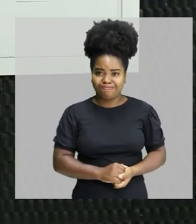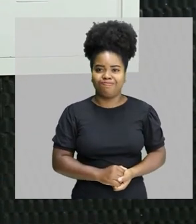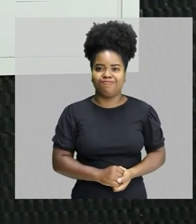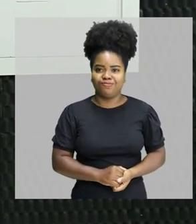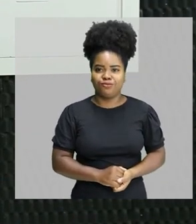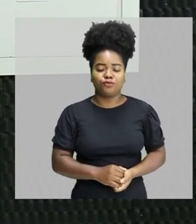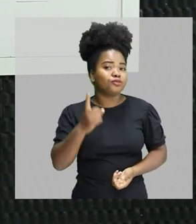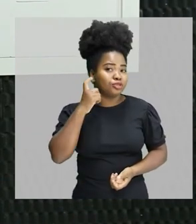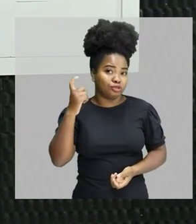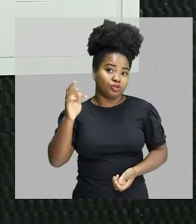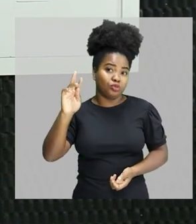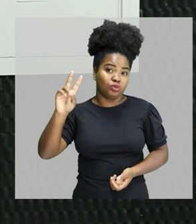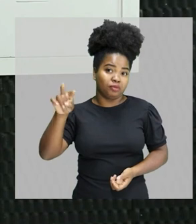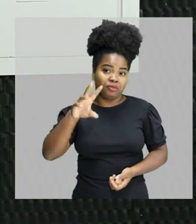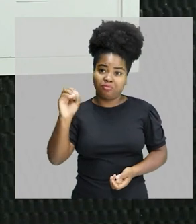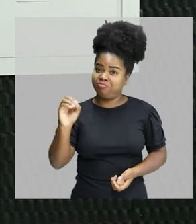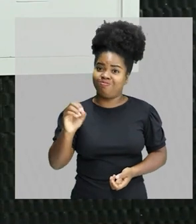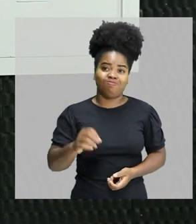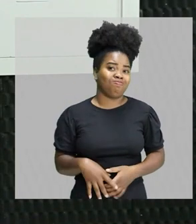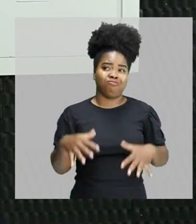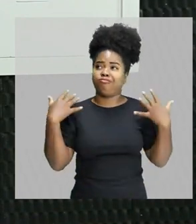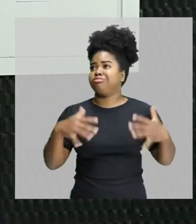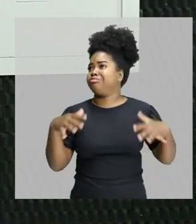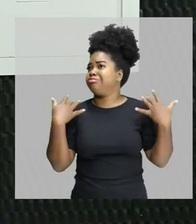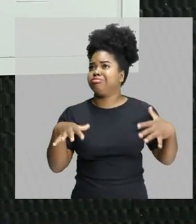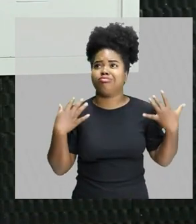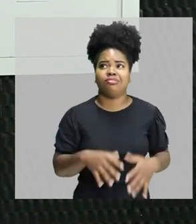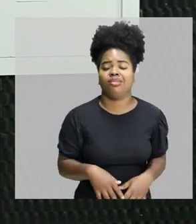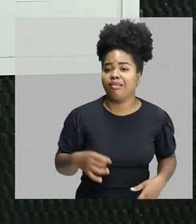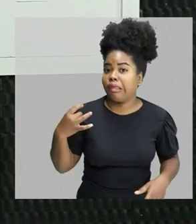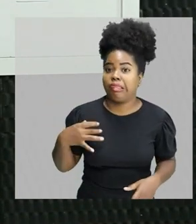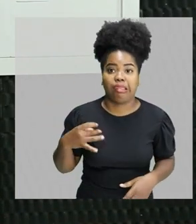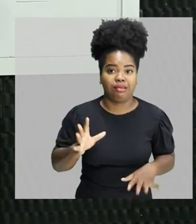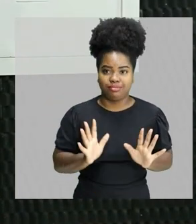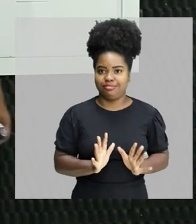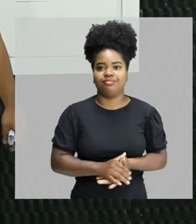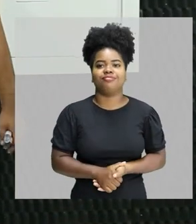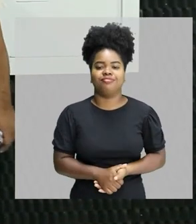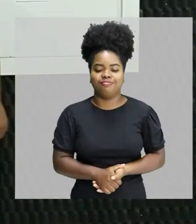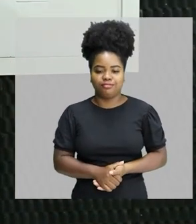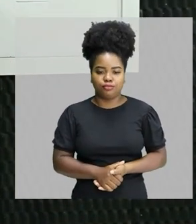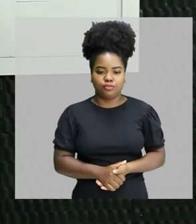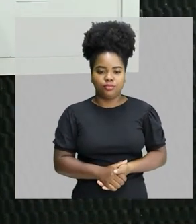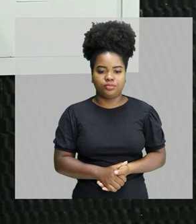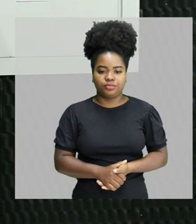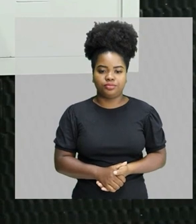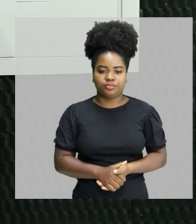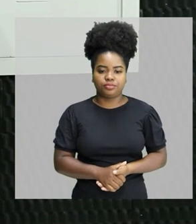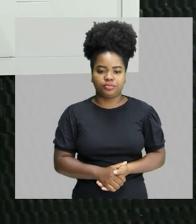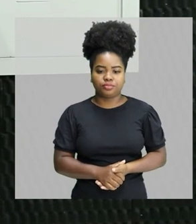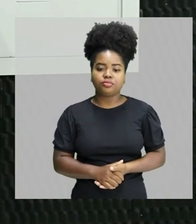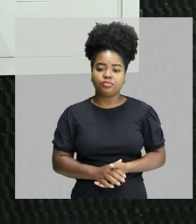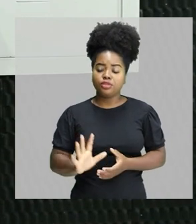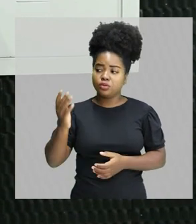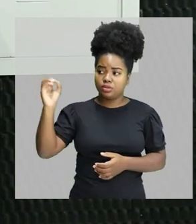violenta. Por isso que o som do trovão é aquele som que tem bastante violência. Ok? E tem o fenômeno da